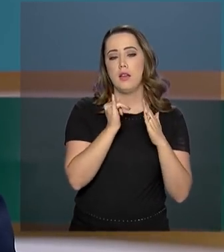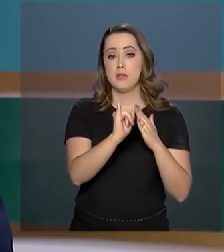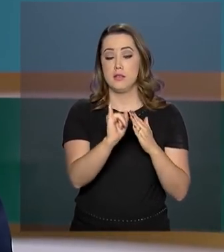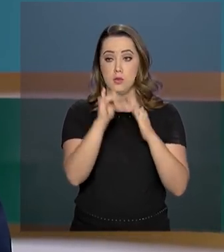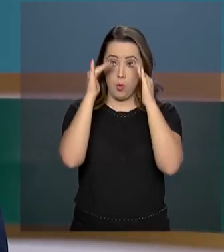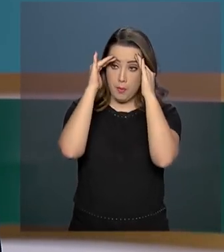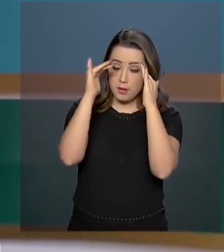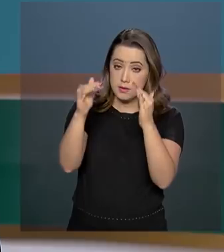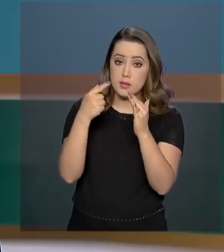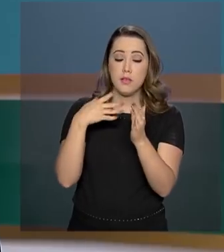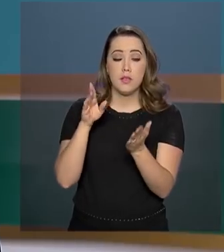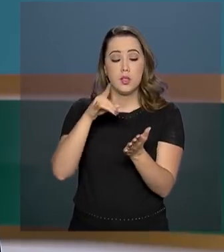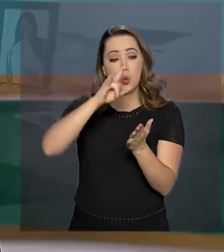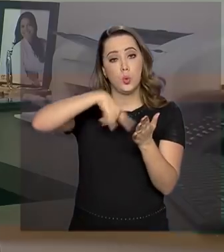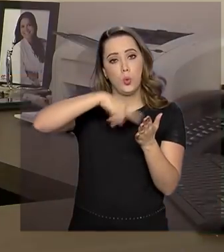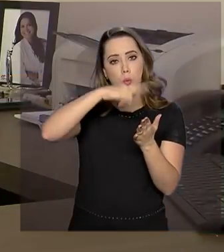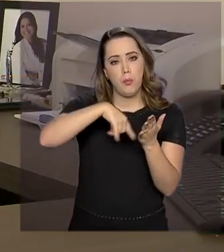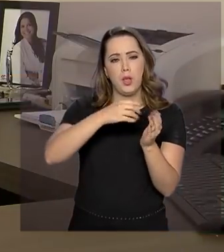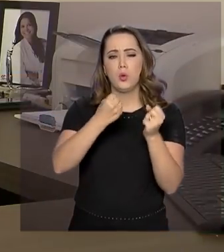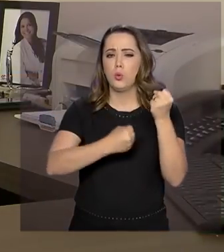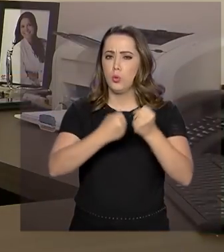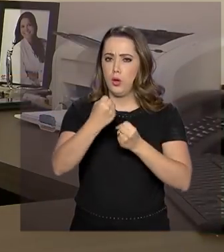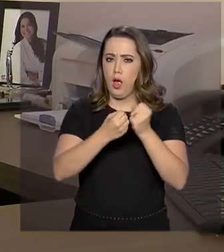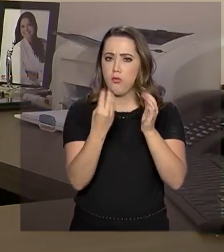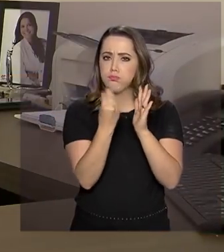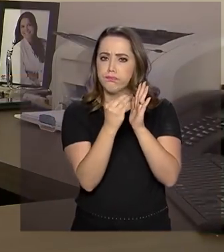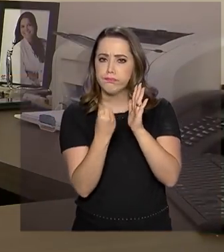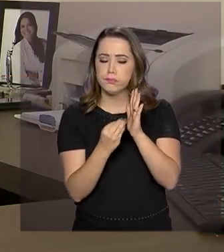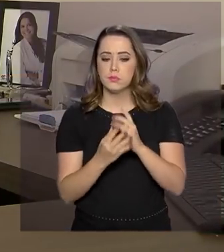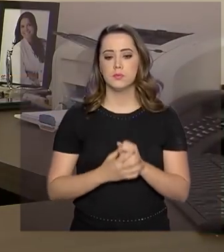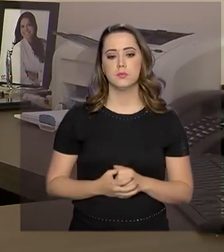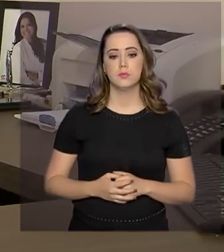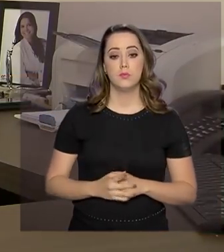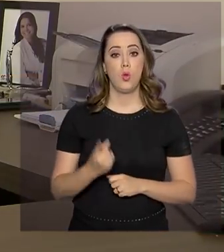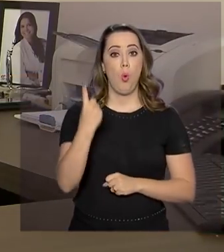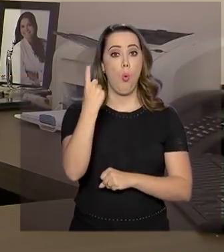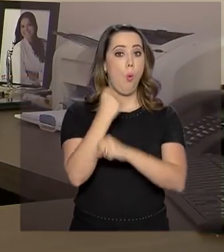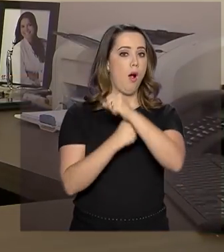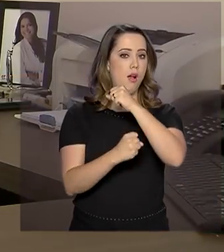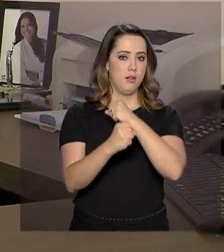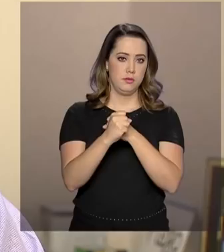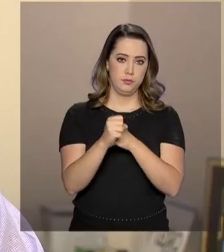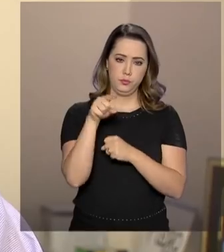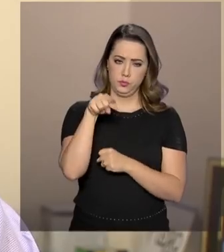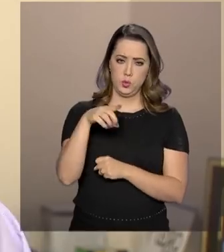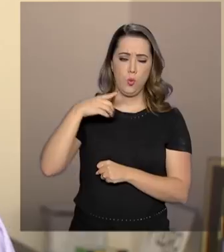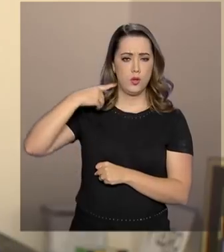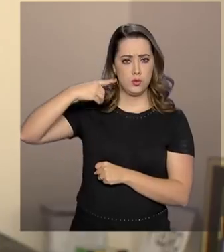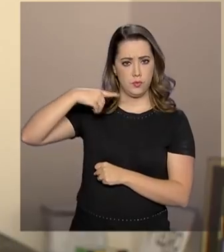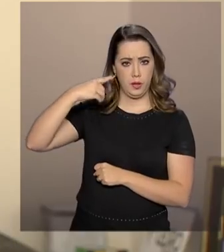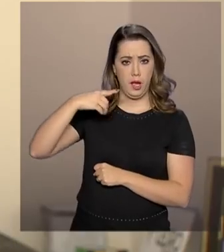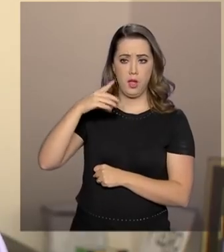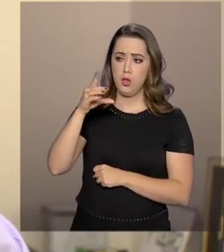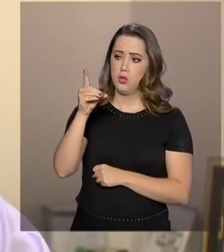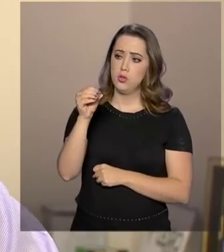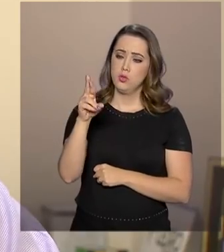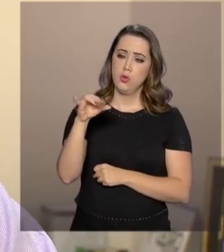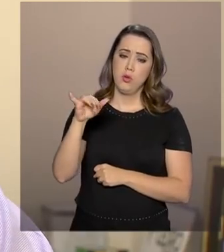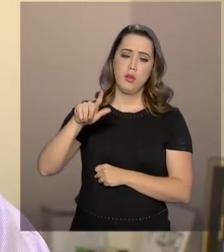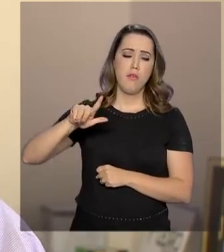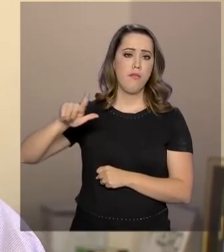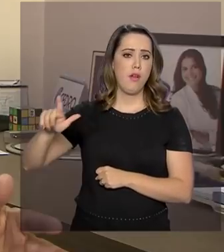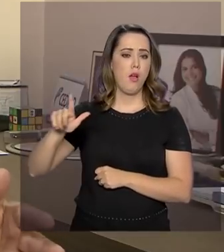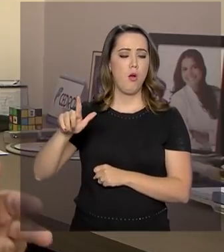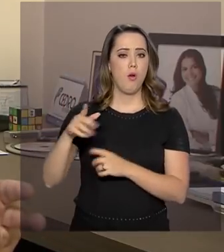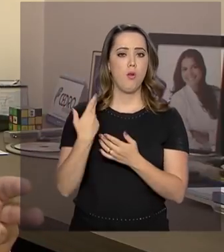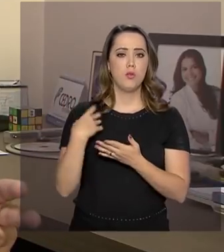documento do veículo. Há pouco mais de um ano, o advogado Dorival Alves de Souza recebeu em sua